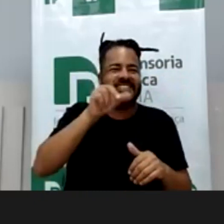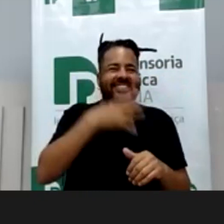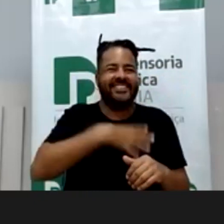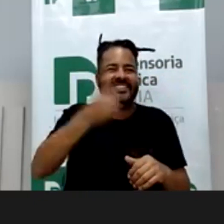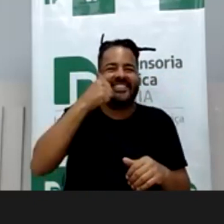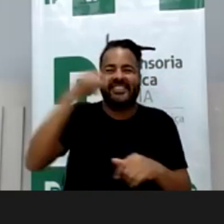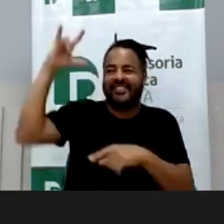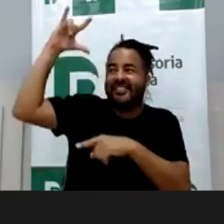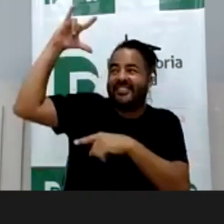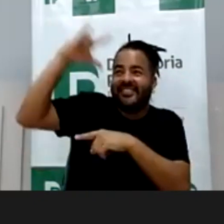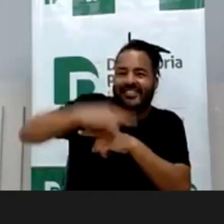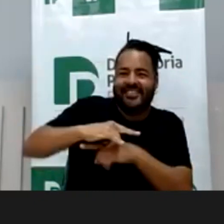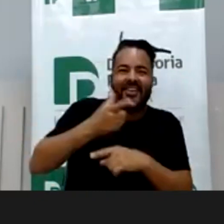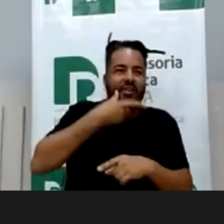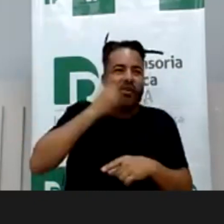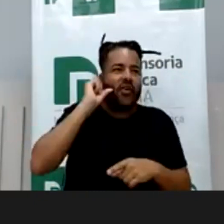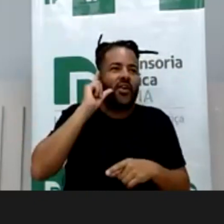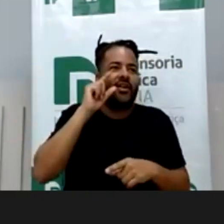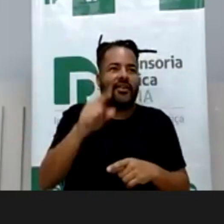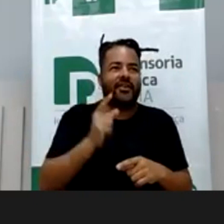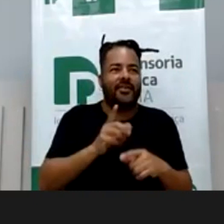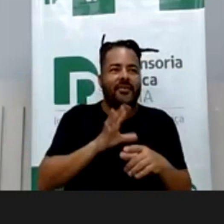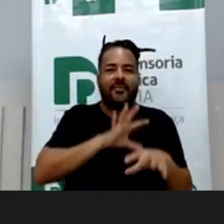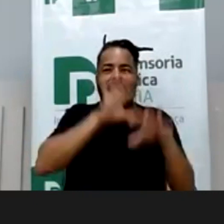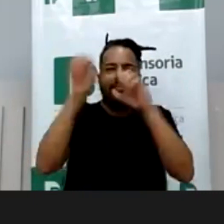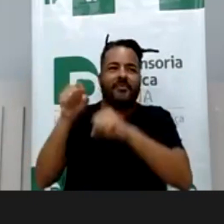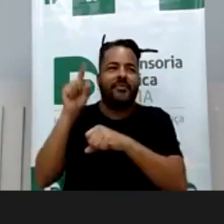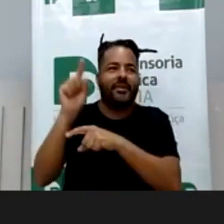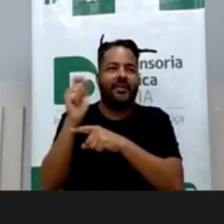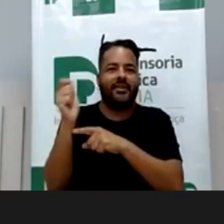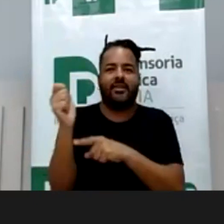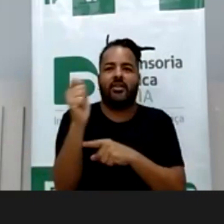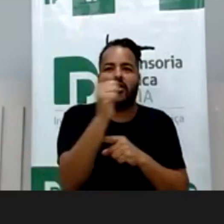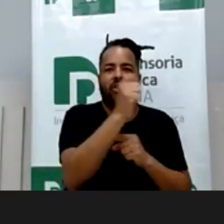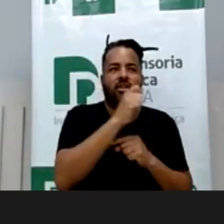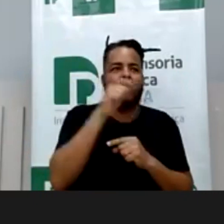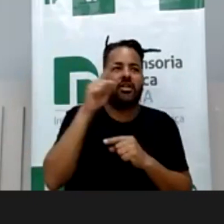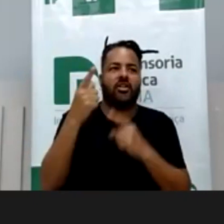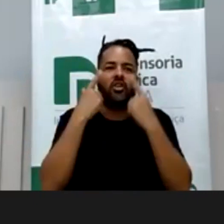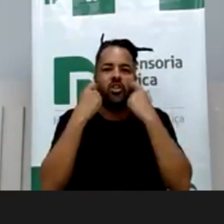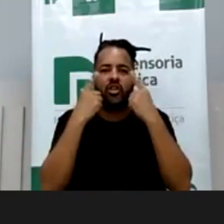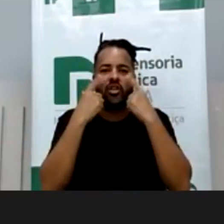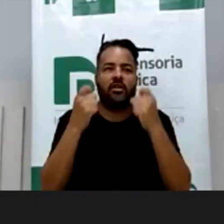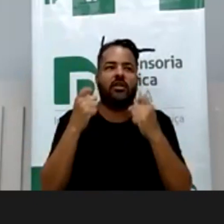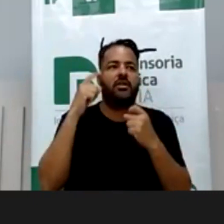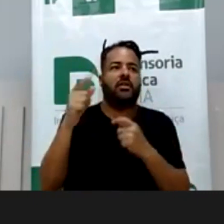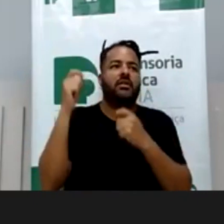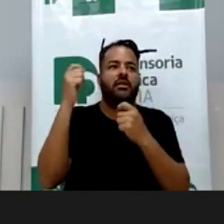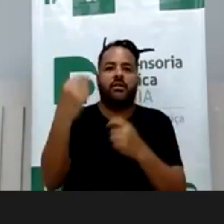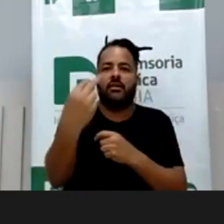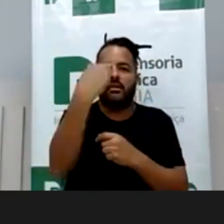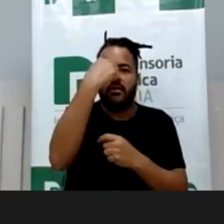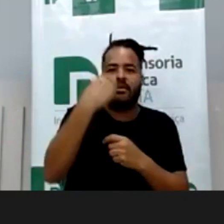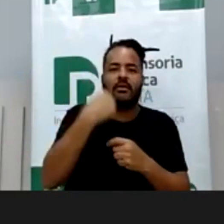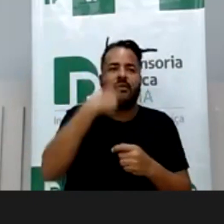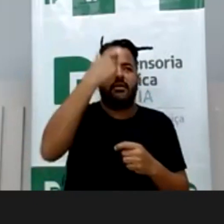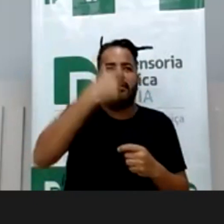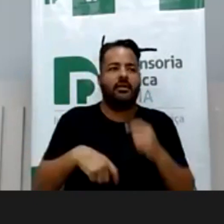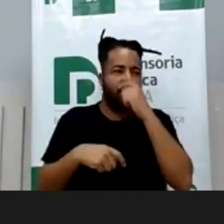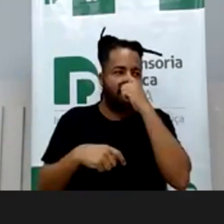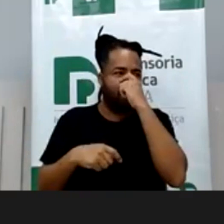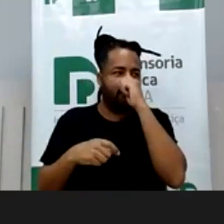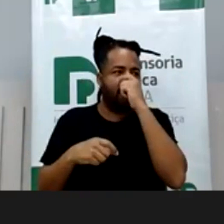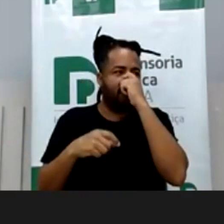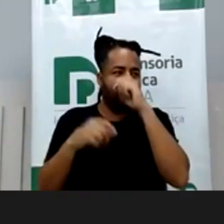que ela chegou de viagem ontem, eu fui pegar no aeroporto e eu filmei ela chegando, chorando, porque tinha me visto e a gente estava